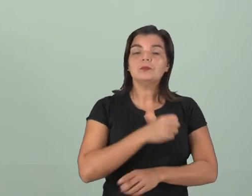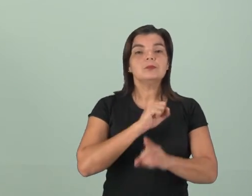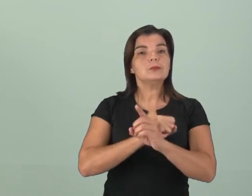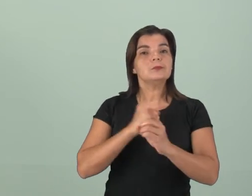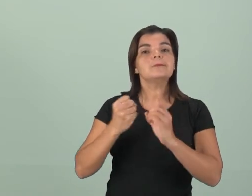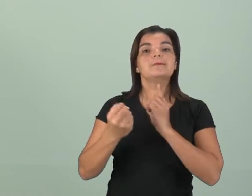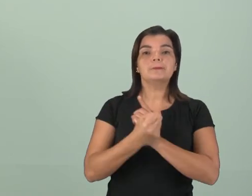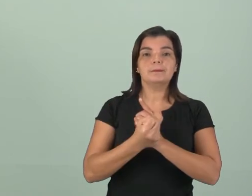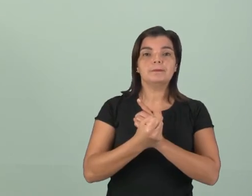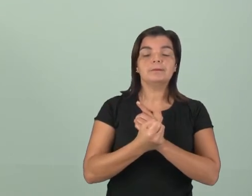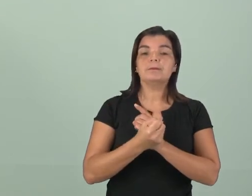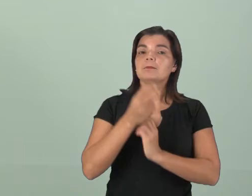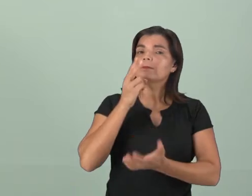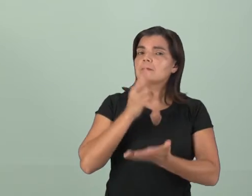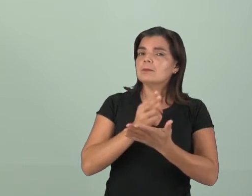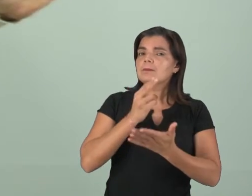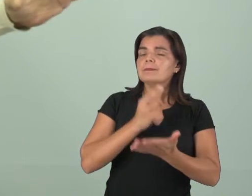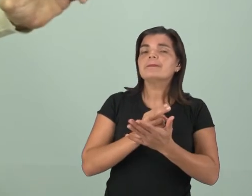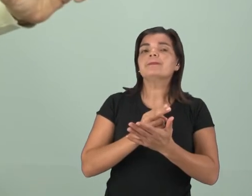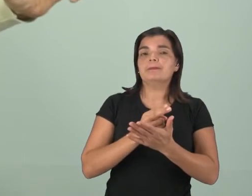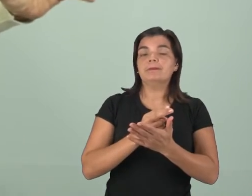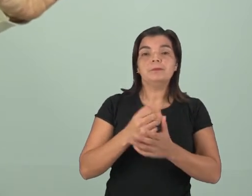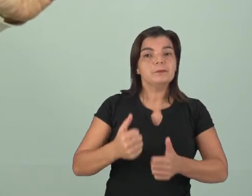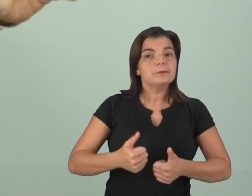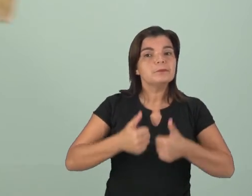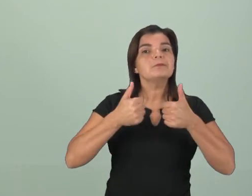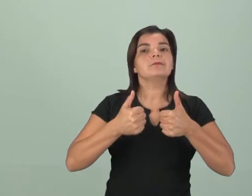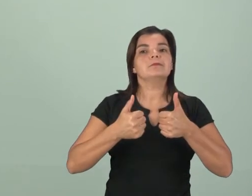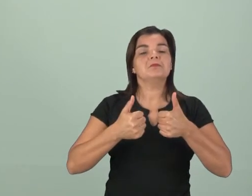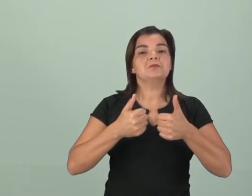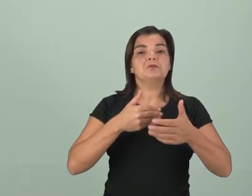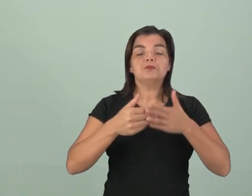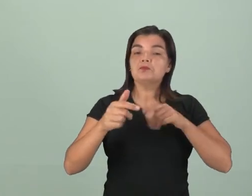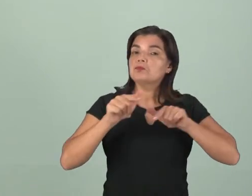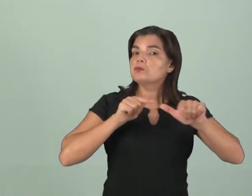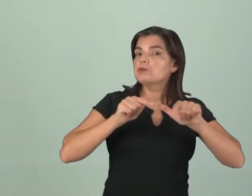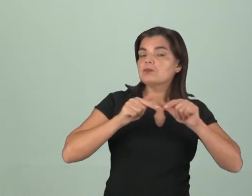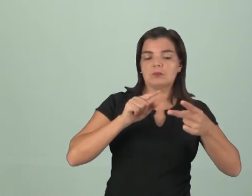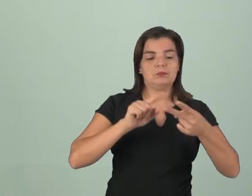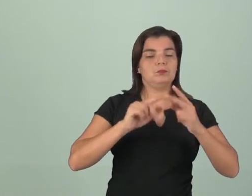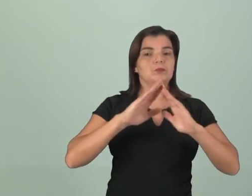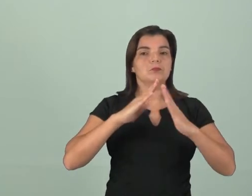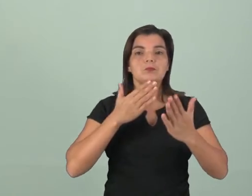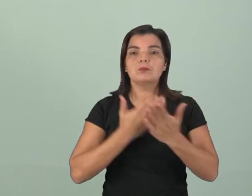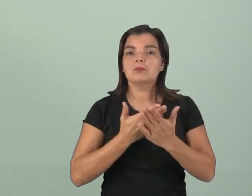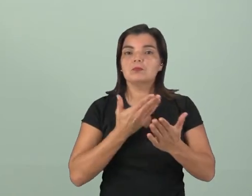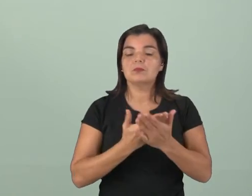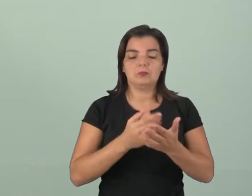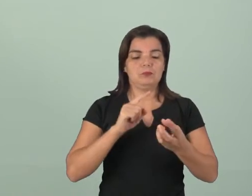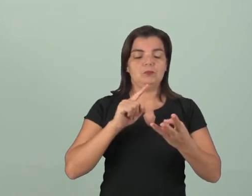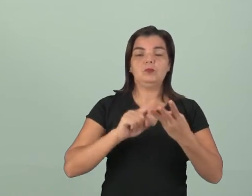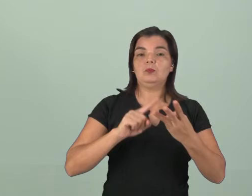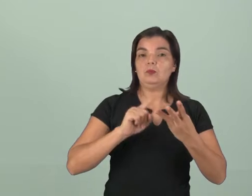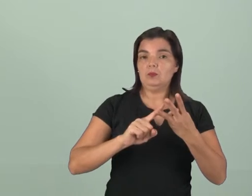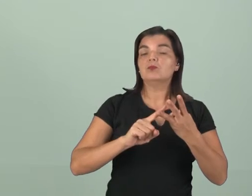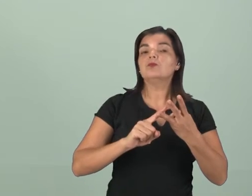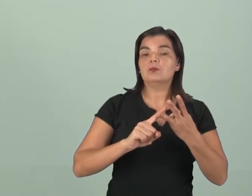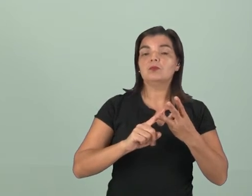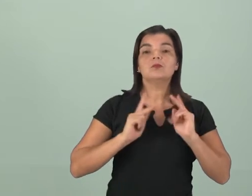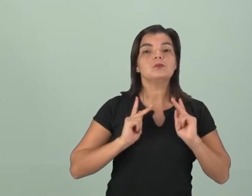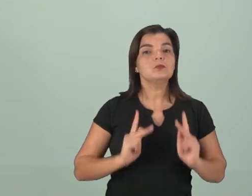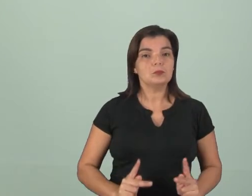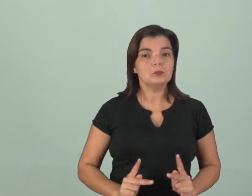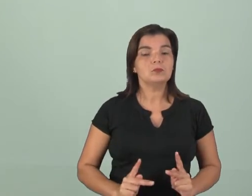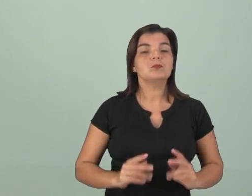na sociedade. Sempre num aspecto positivo. Seja o nosso emprego, seja a escola, seja o nosso lidar, o nosso